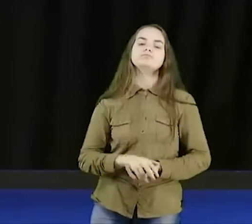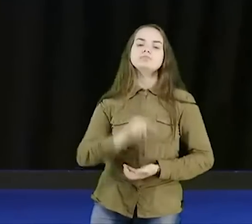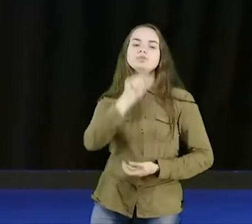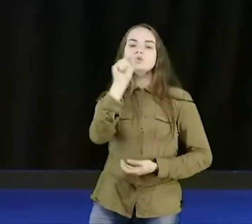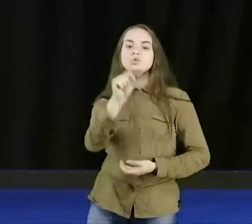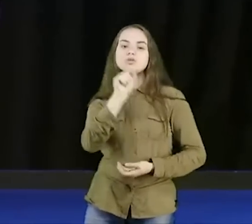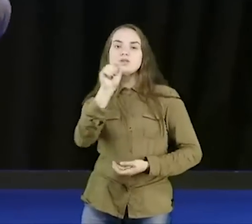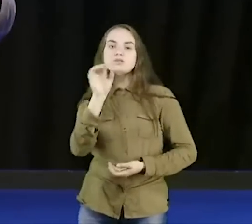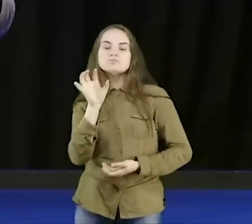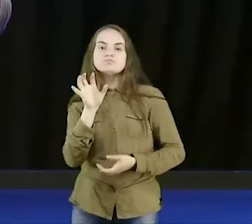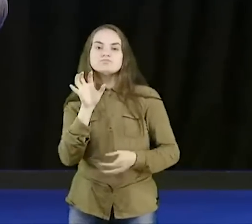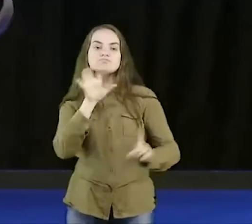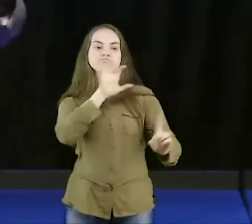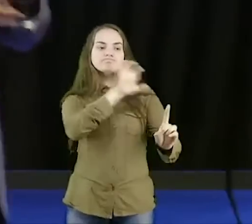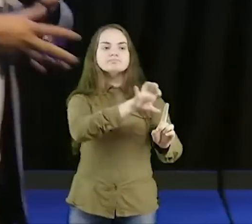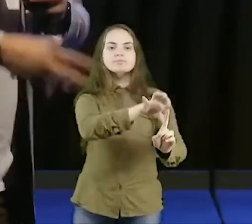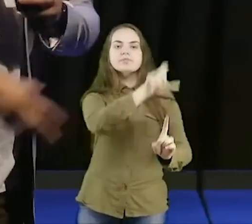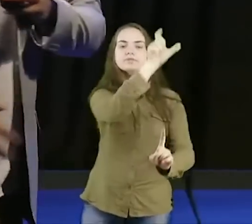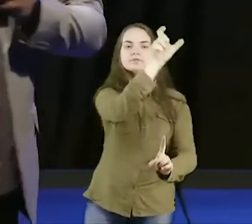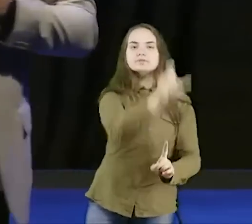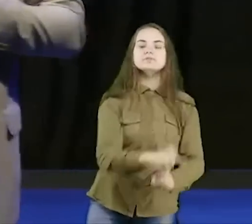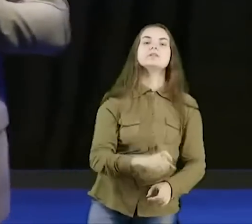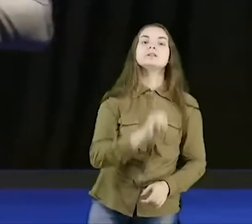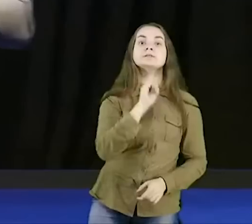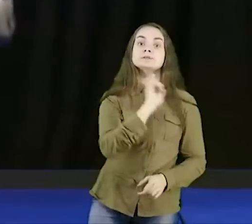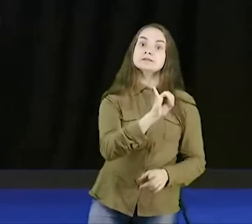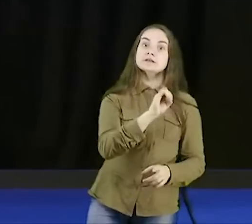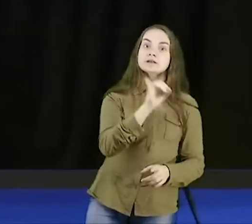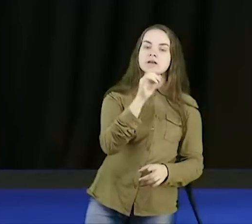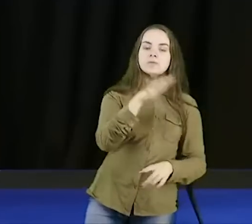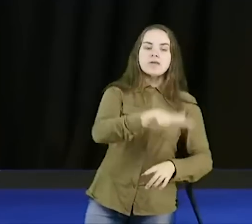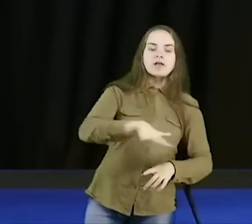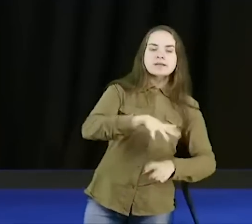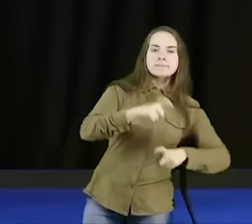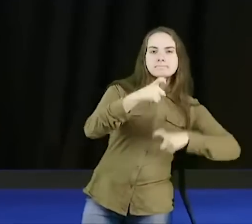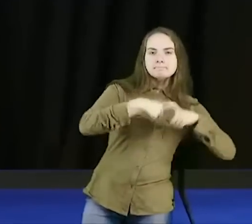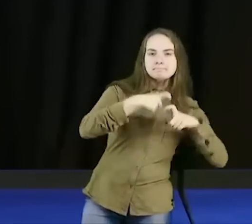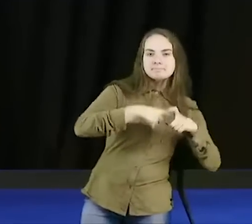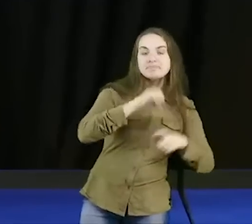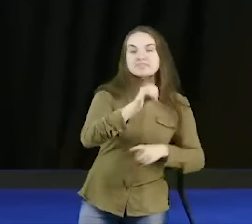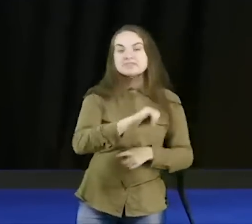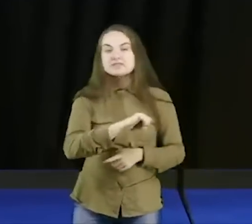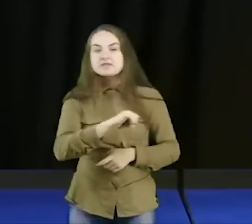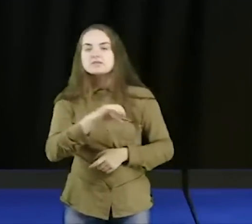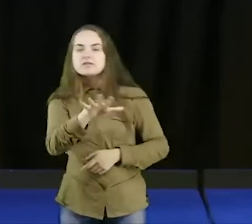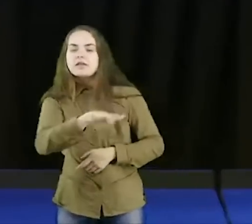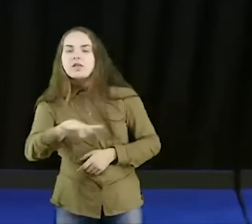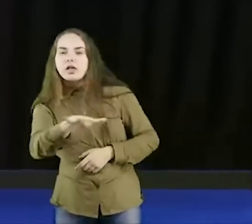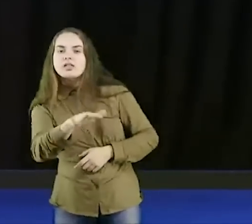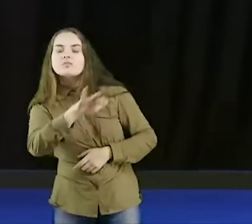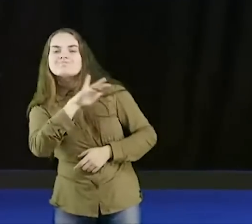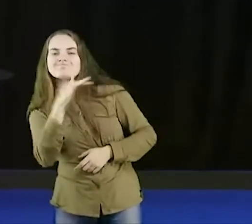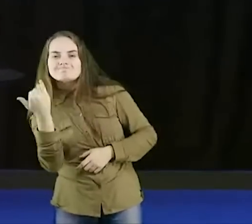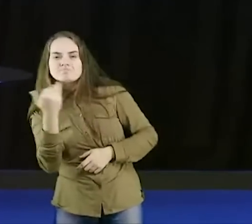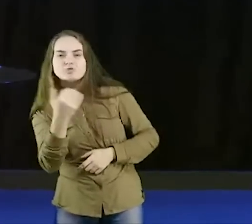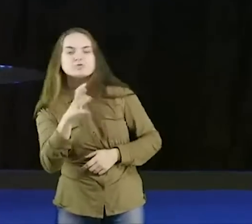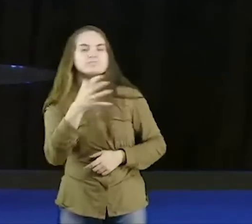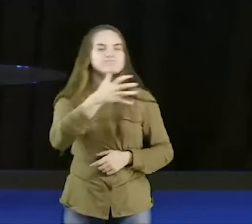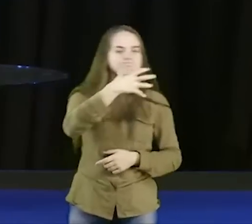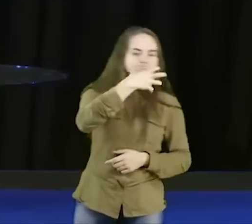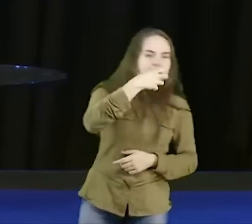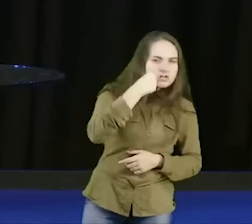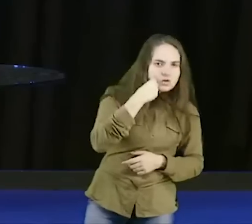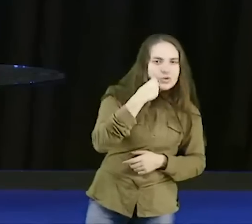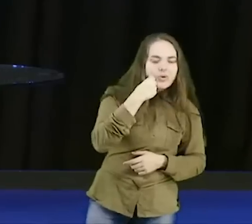na vida da pessoa, se é uma ação, de sensualidade, se é uma ação, de morte, se é uma ação, de violência, se é uma ação, de rancor,